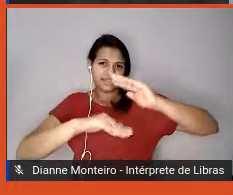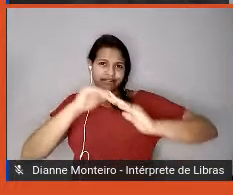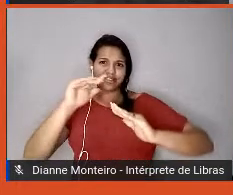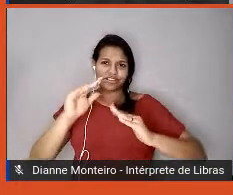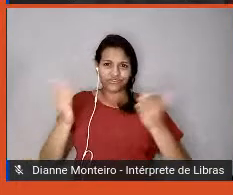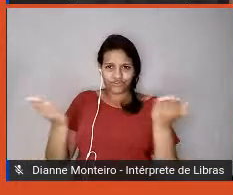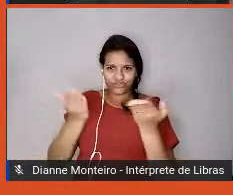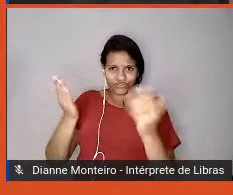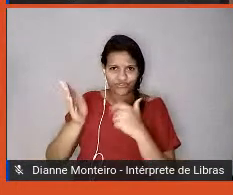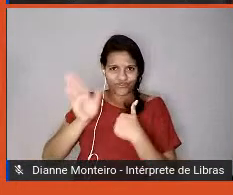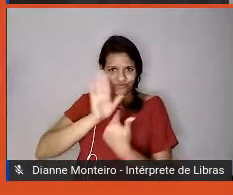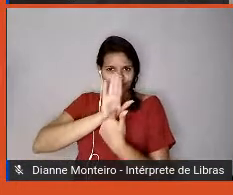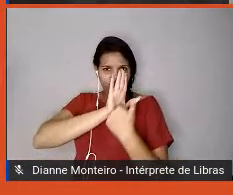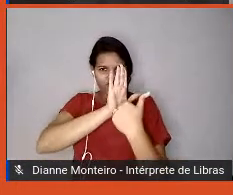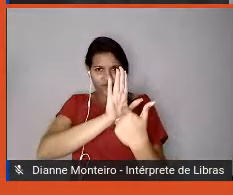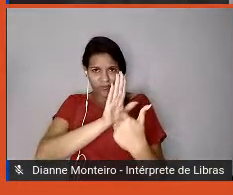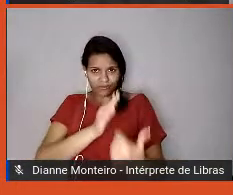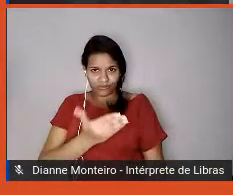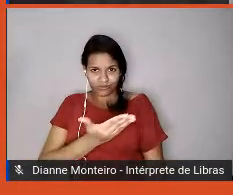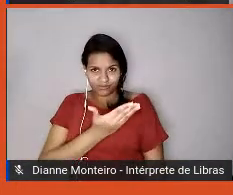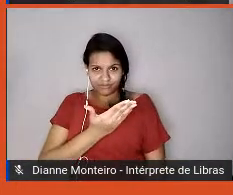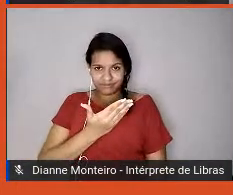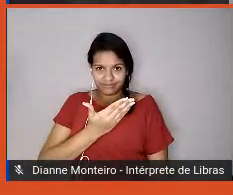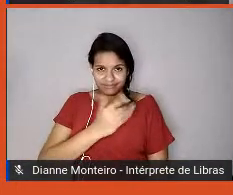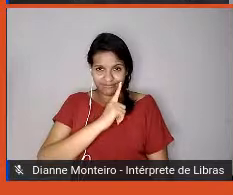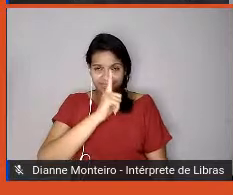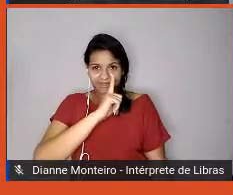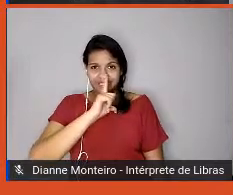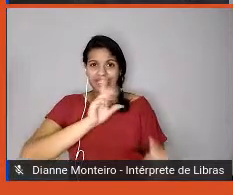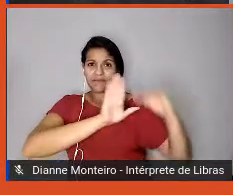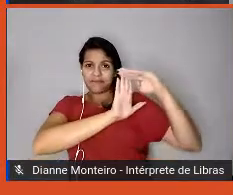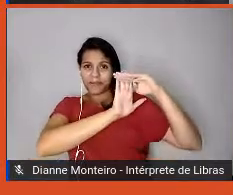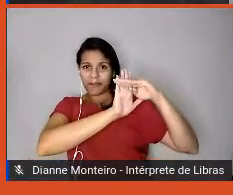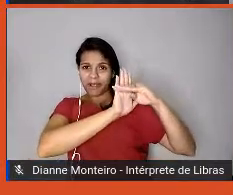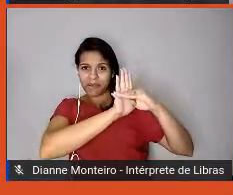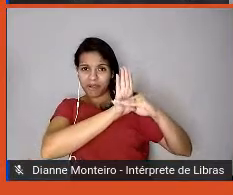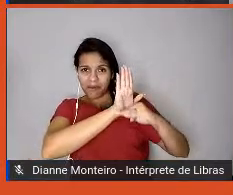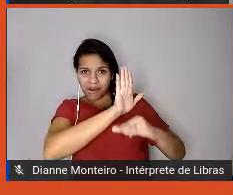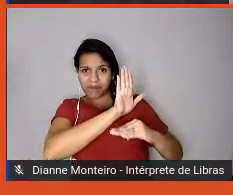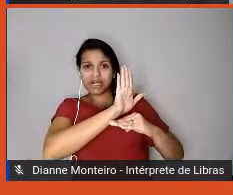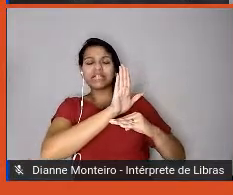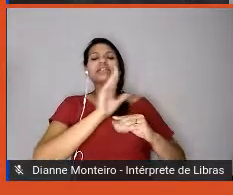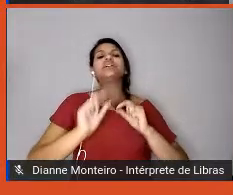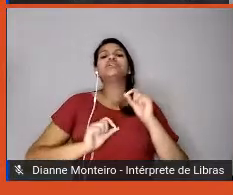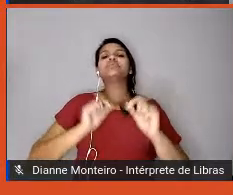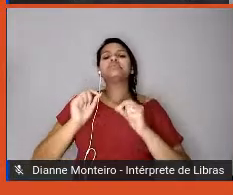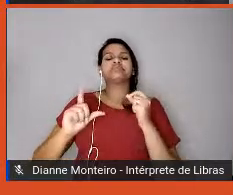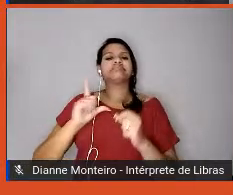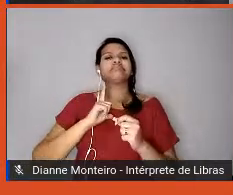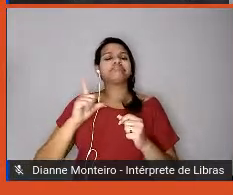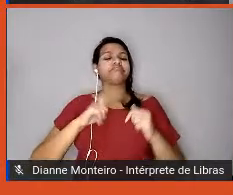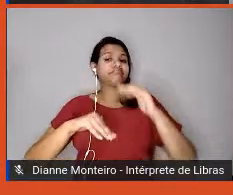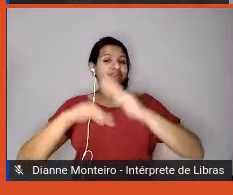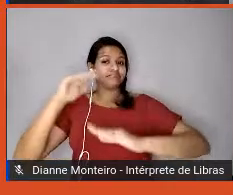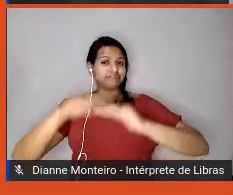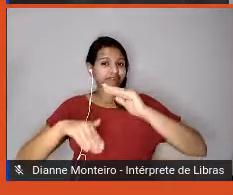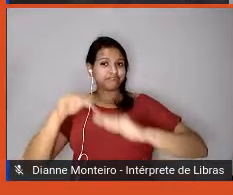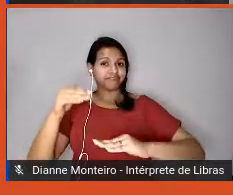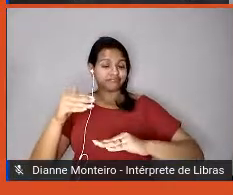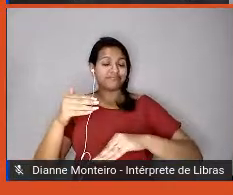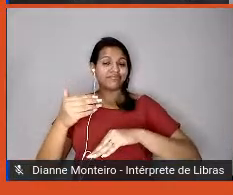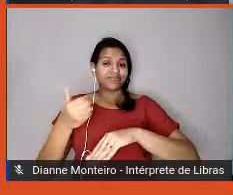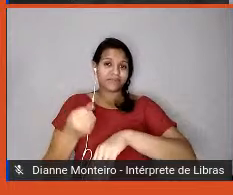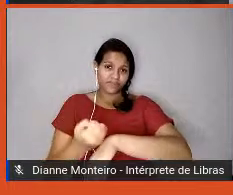vou mostrar, o quanto nós temos dessas habilidades emocionais e o quanto nós poderíamos melhorar.